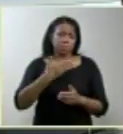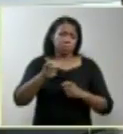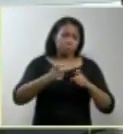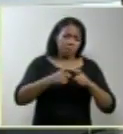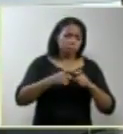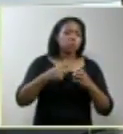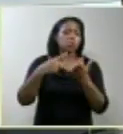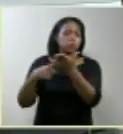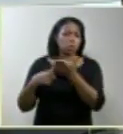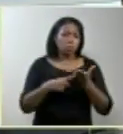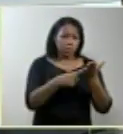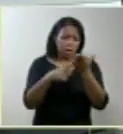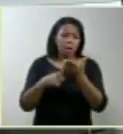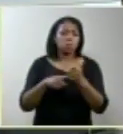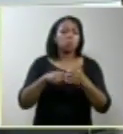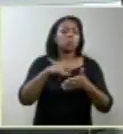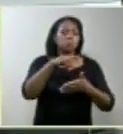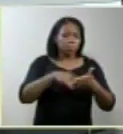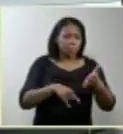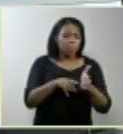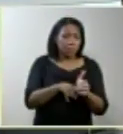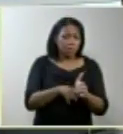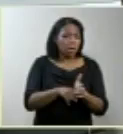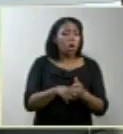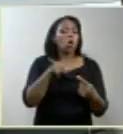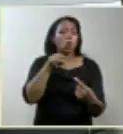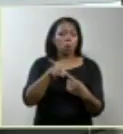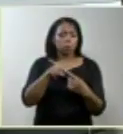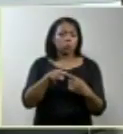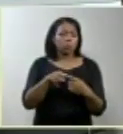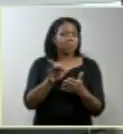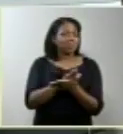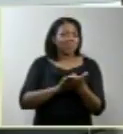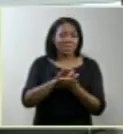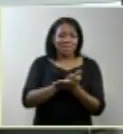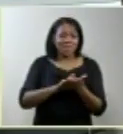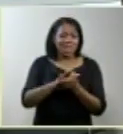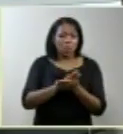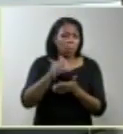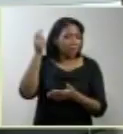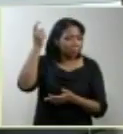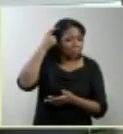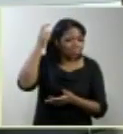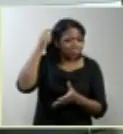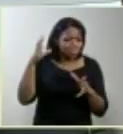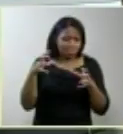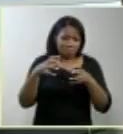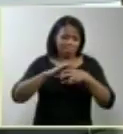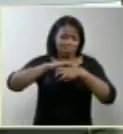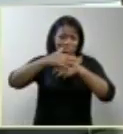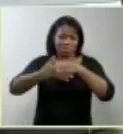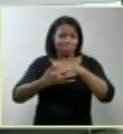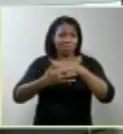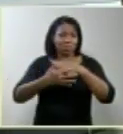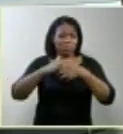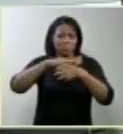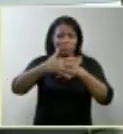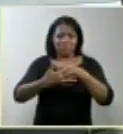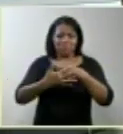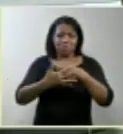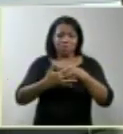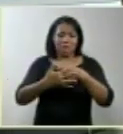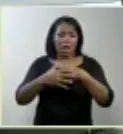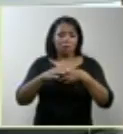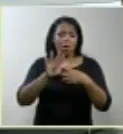concordaram com o diagnóstico. A Marcela não tinha nenhuma calota craniana. O tecido acima era tudo aberto, exposto.